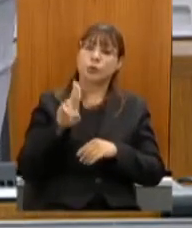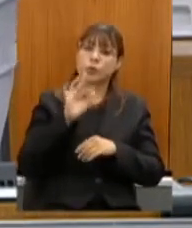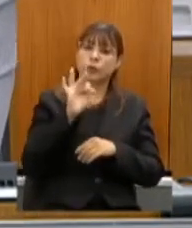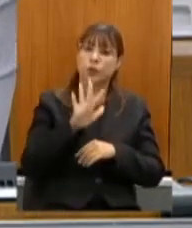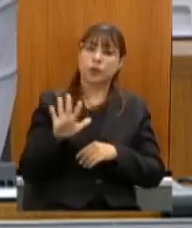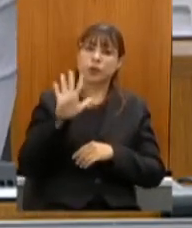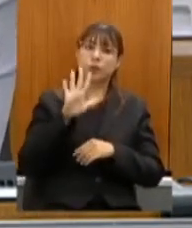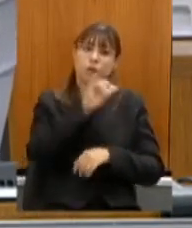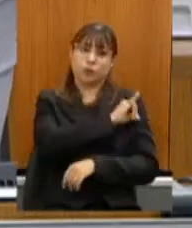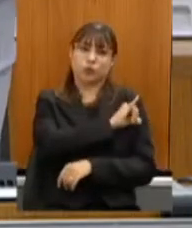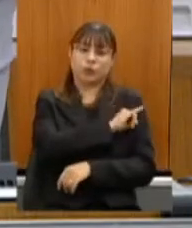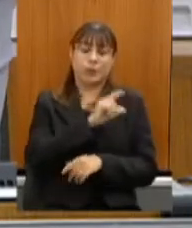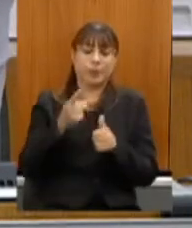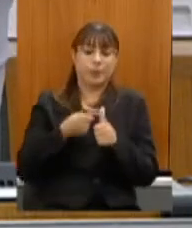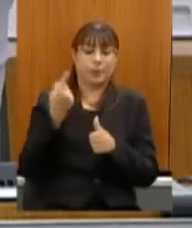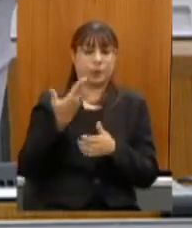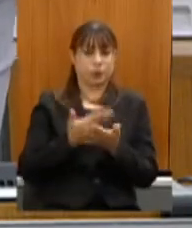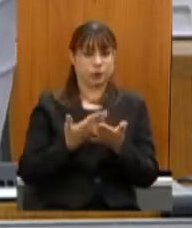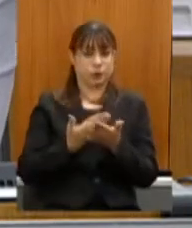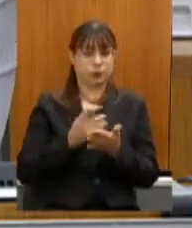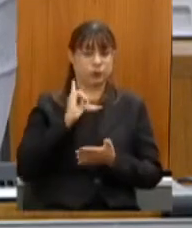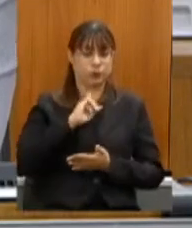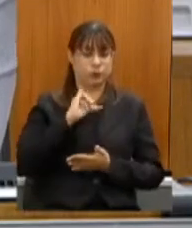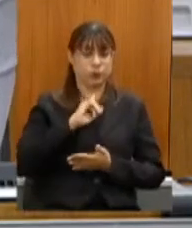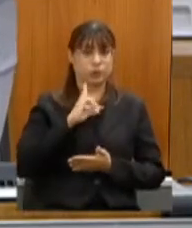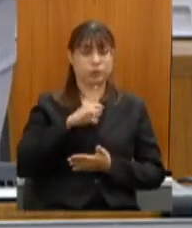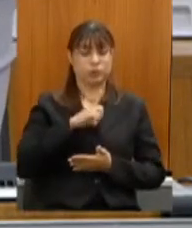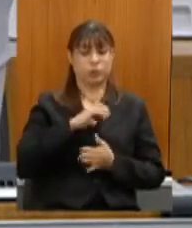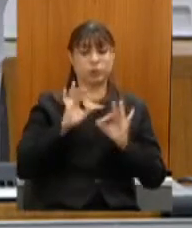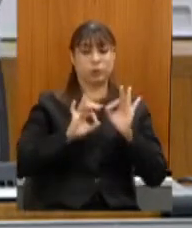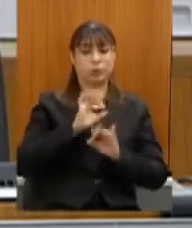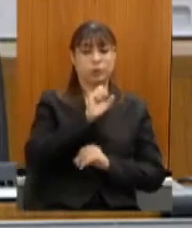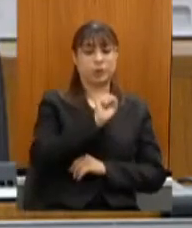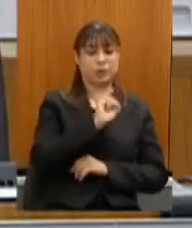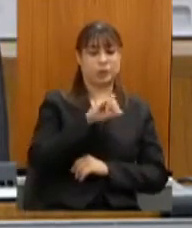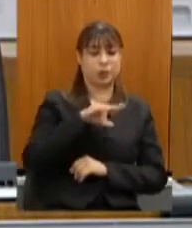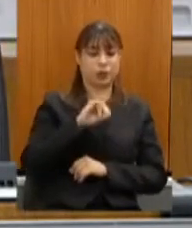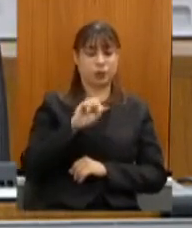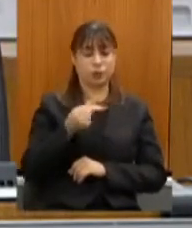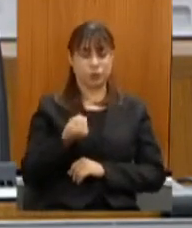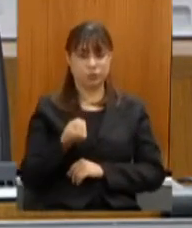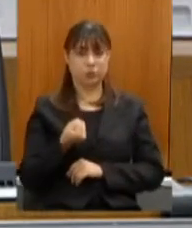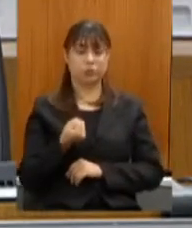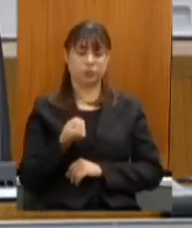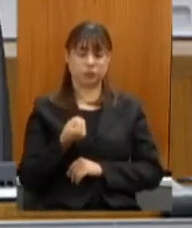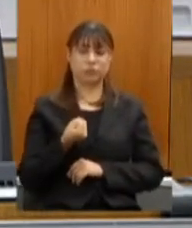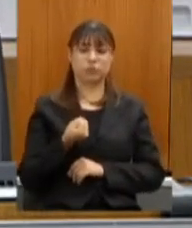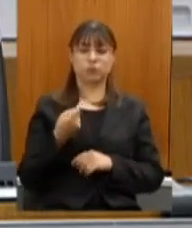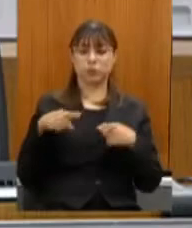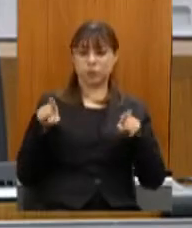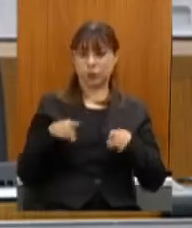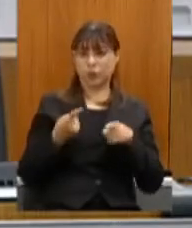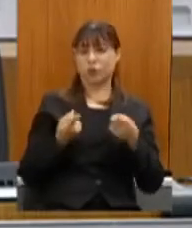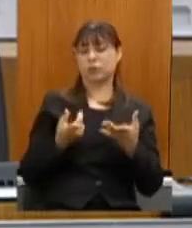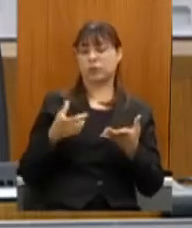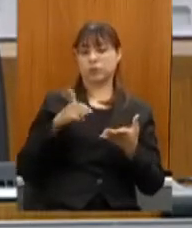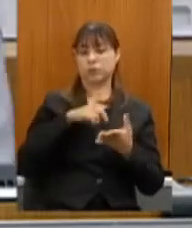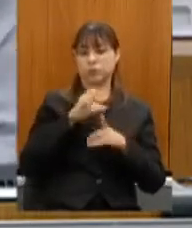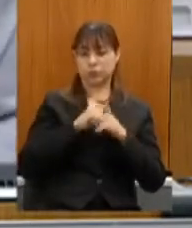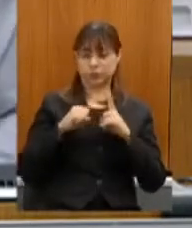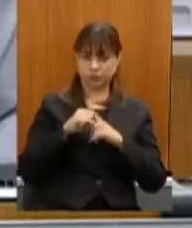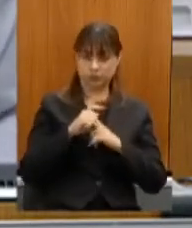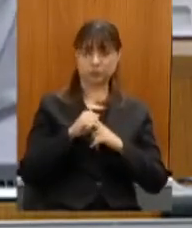Gerais e que tem um programa Sinus Sistema Nacional de Orquestras Sociais que a gente chama as bandas e é também as